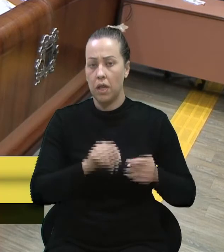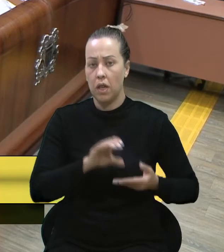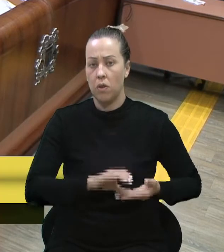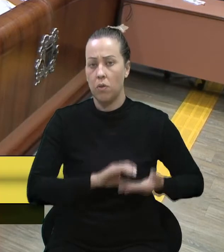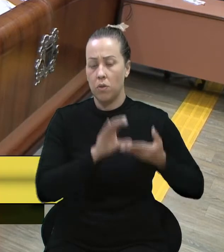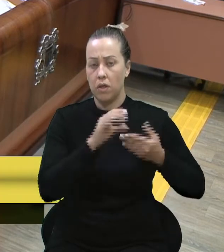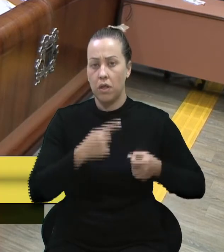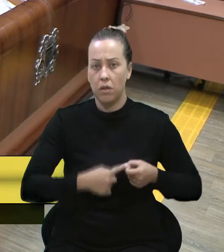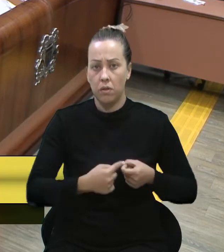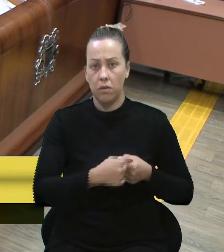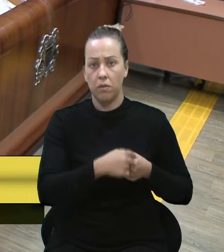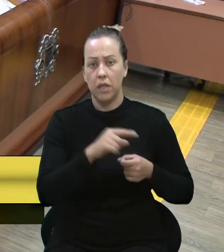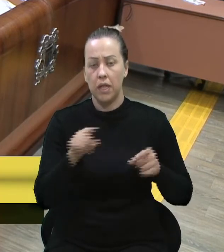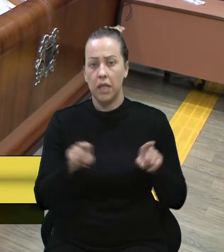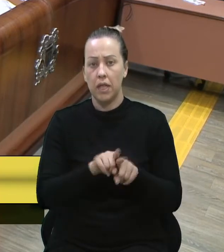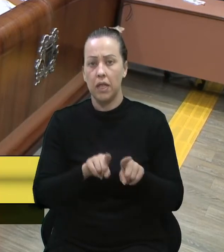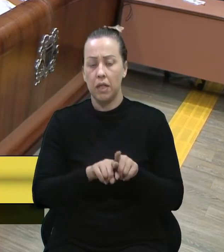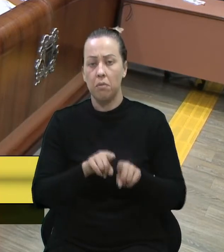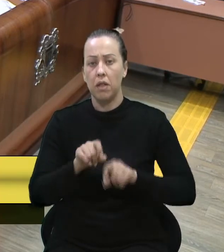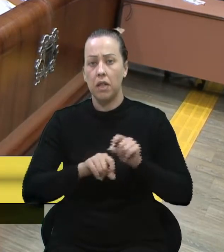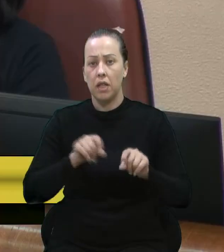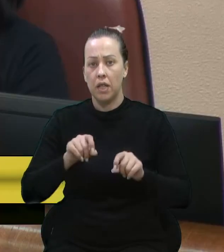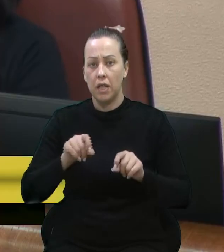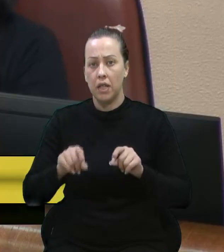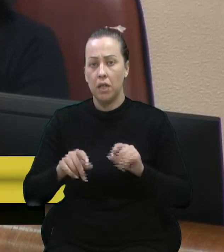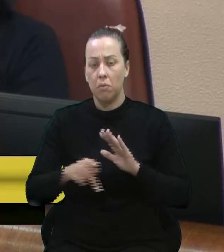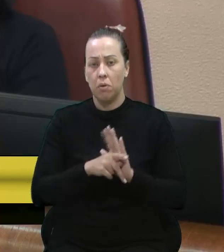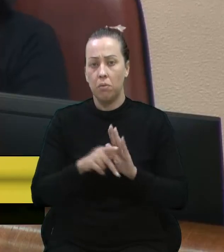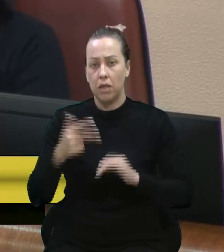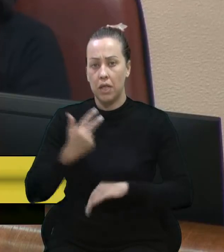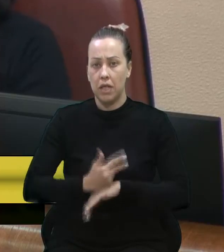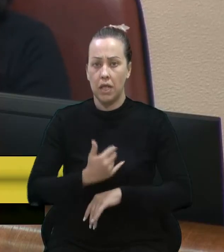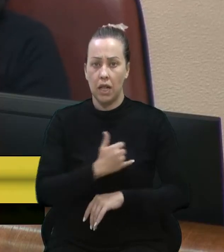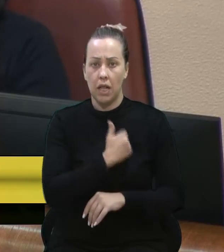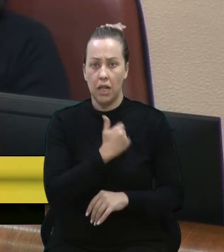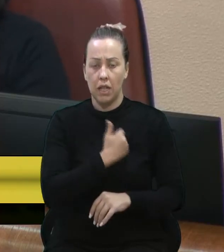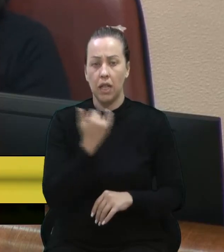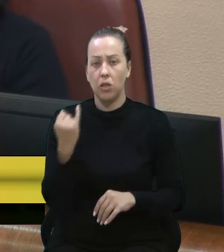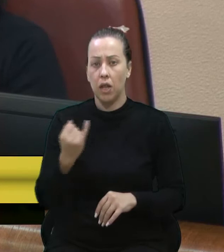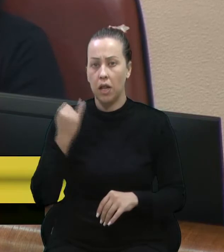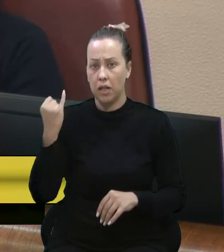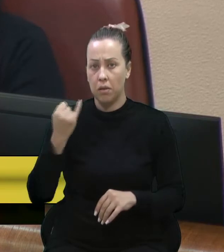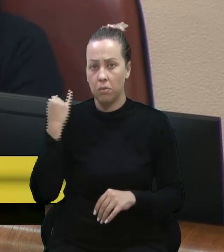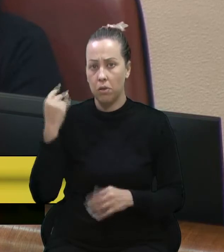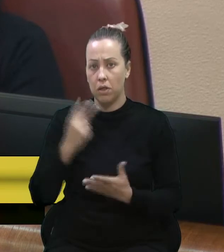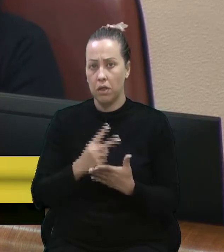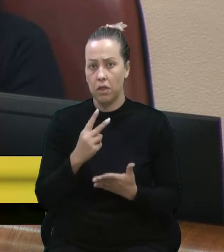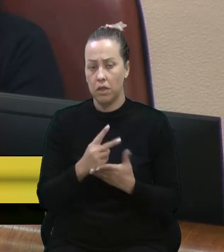Municipal e, em seguida, o que dispõe sobre o Fundo Municipal do Idoso. E eu acho superimportante que a gente